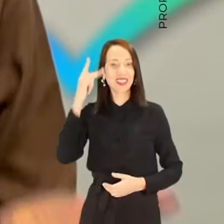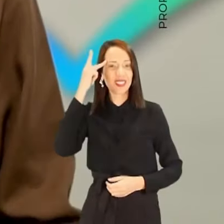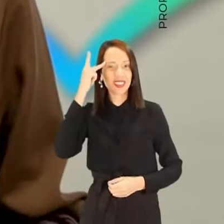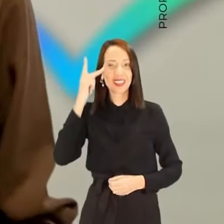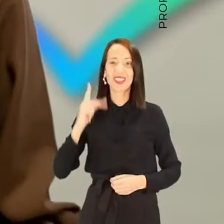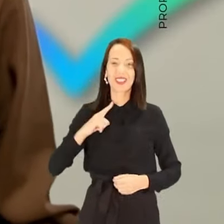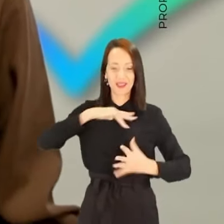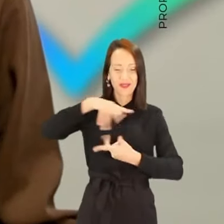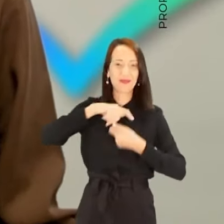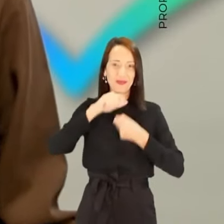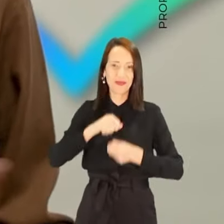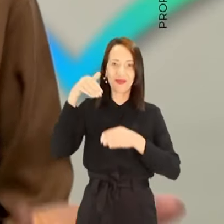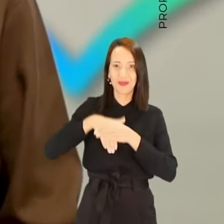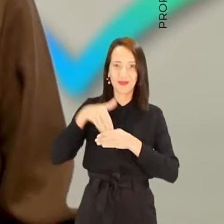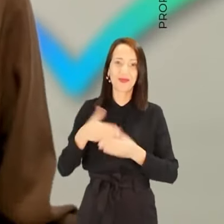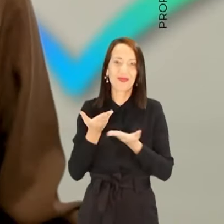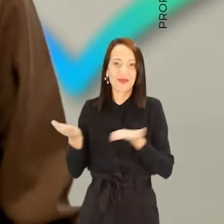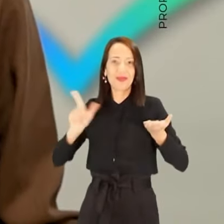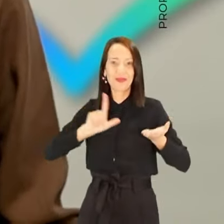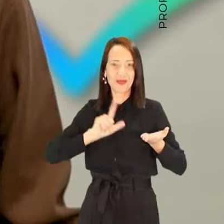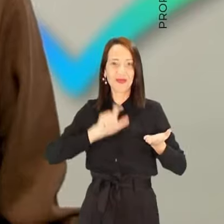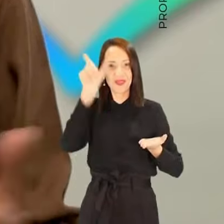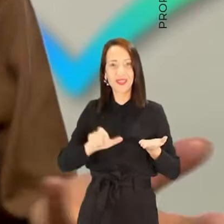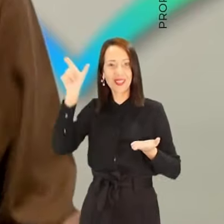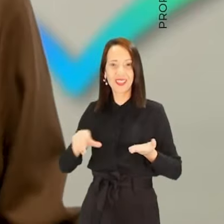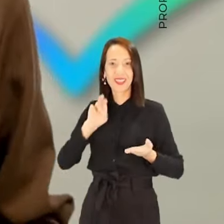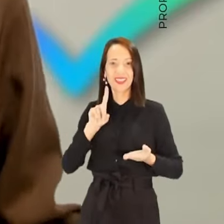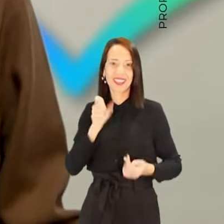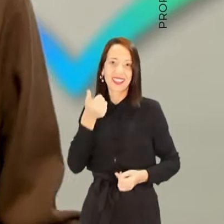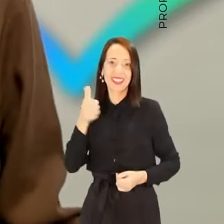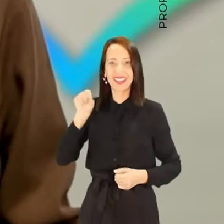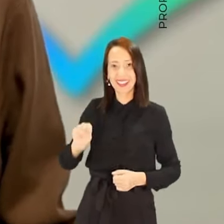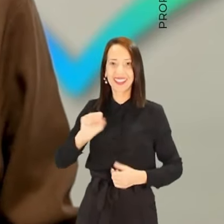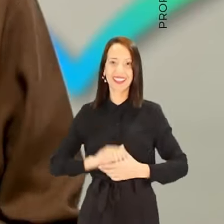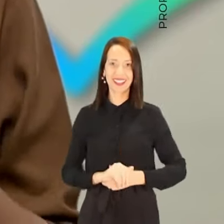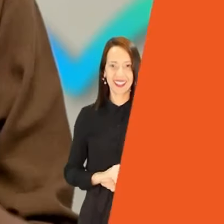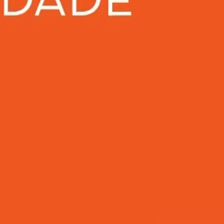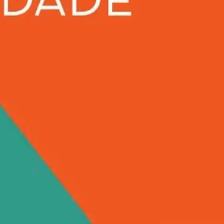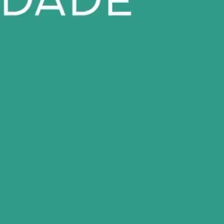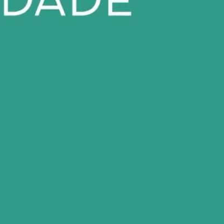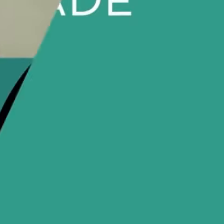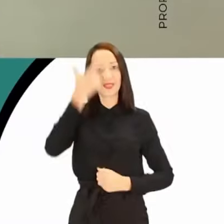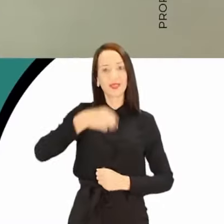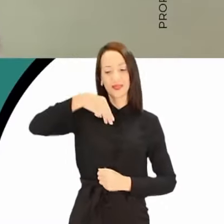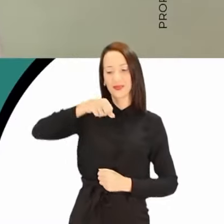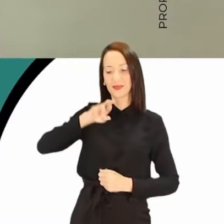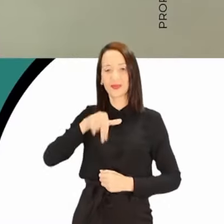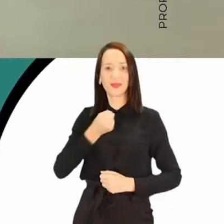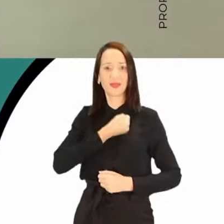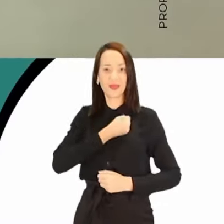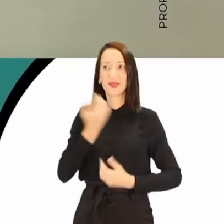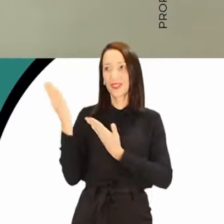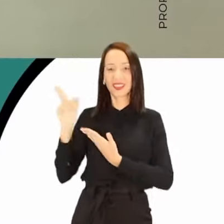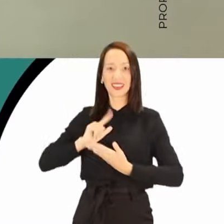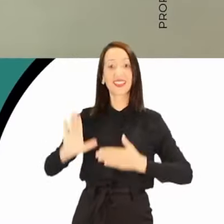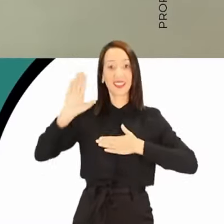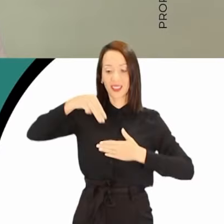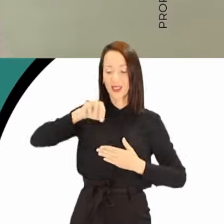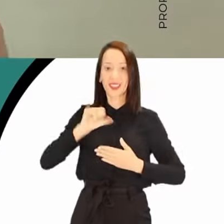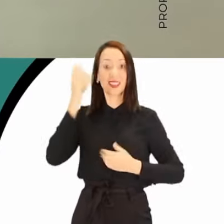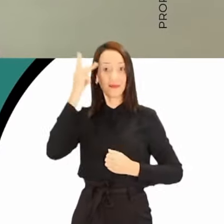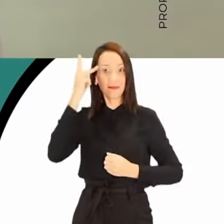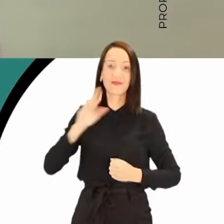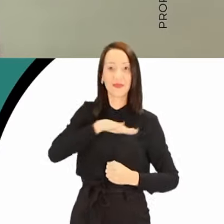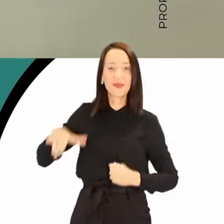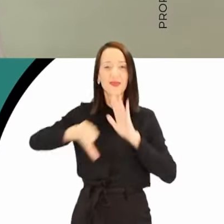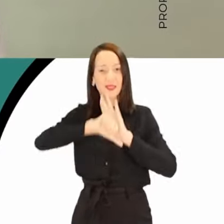Para uma São Paulo mais sustentável, vote nos candidatos e candidatas da Rede 18. Marina Abragante, candidata da Marina Silva em São Paulo.